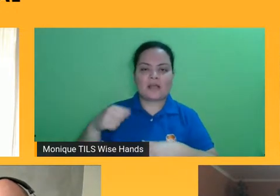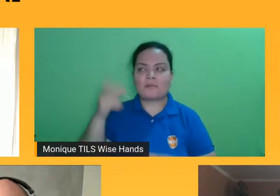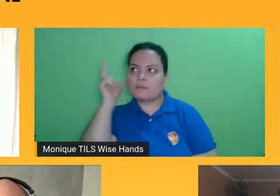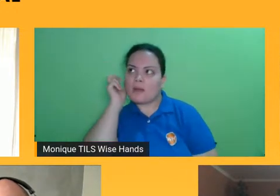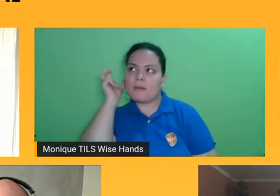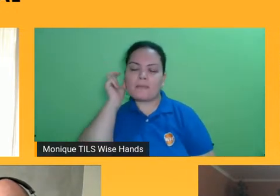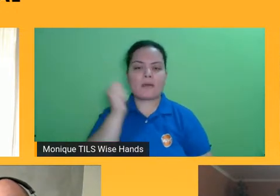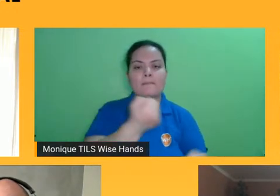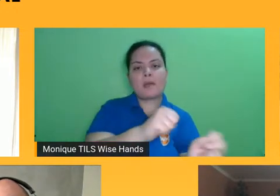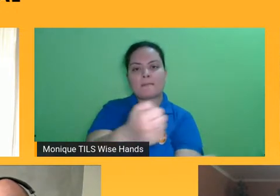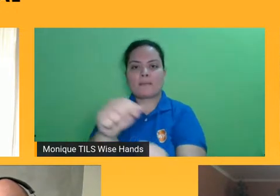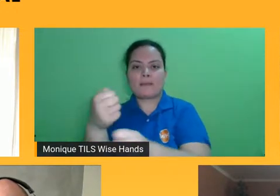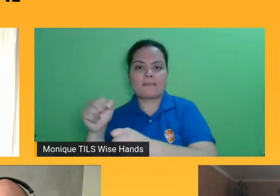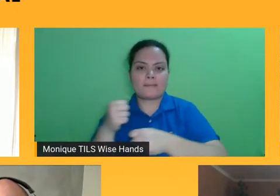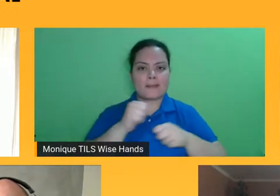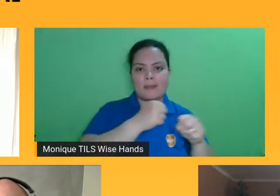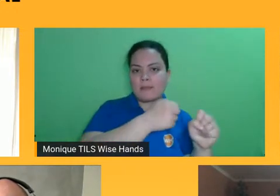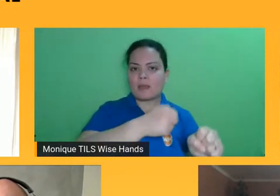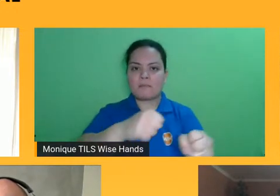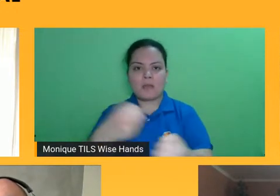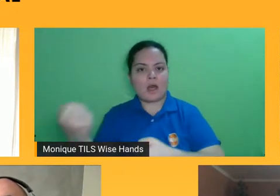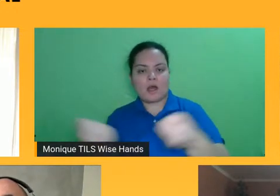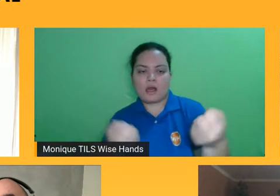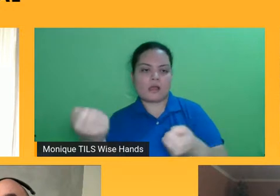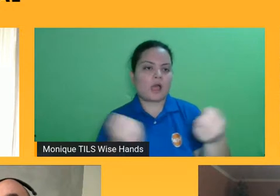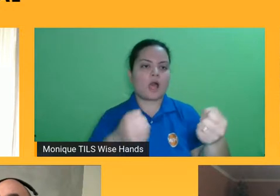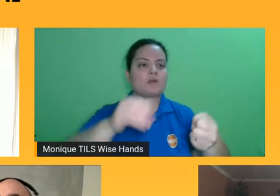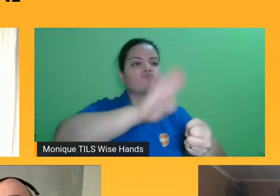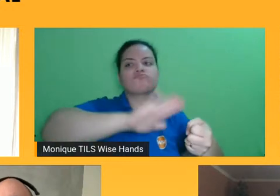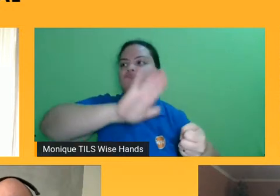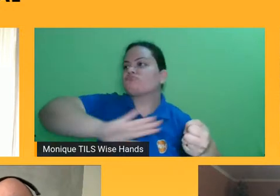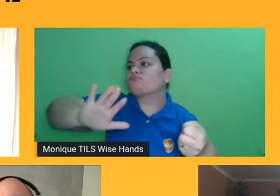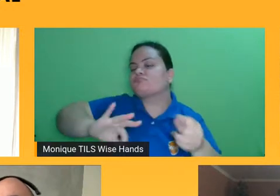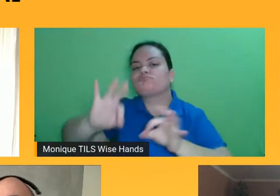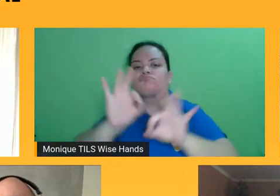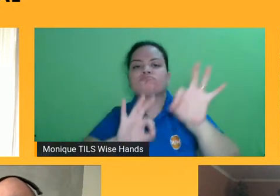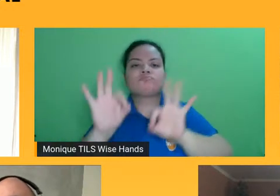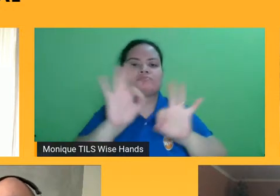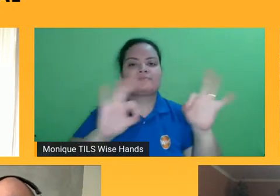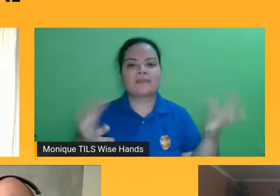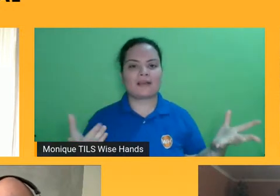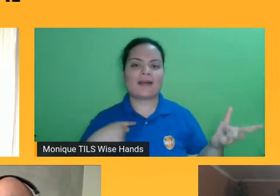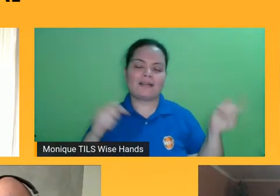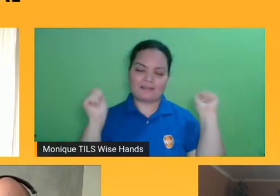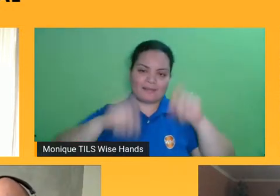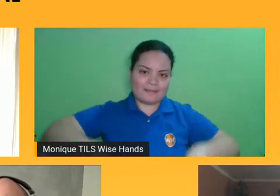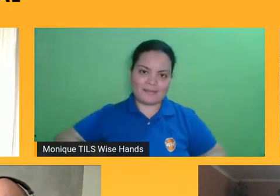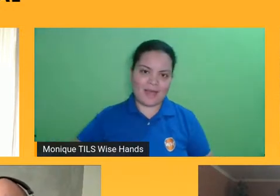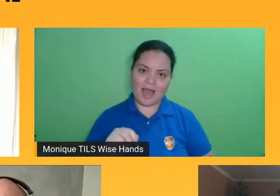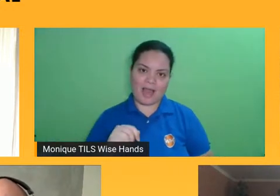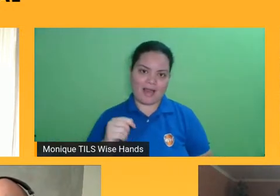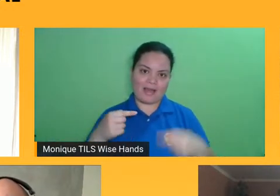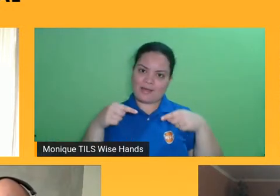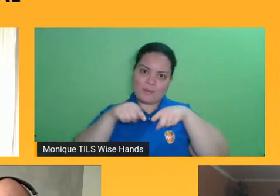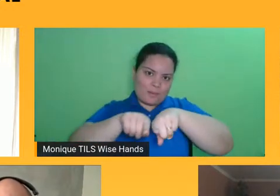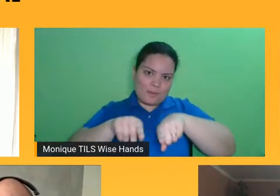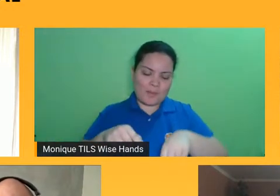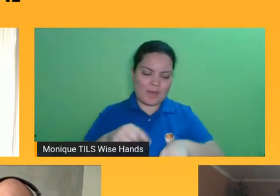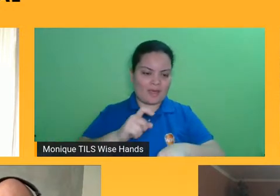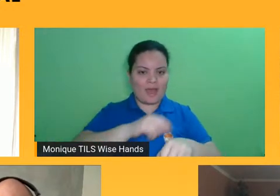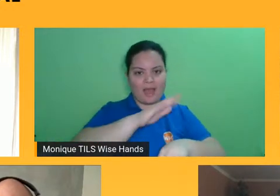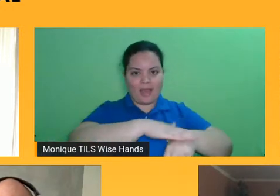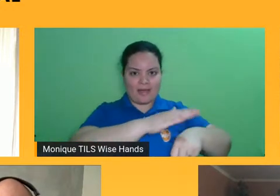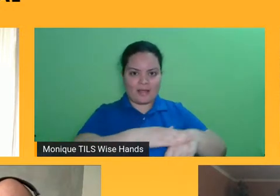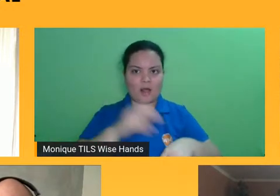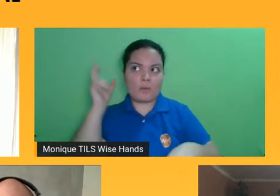eu estou fazendo outras atividades, e aí a gente consegue, de certa forma, não superar, mas esse